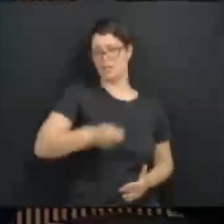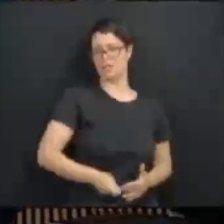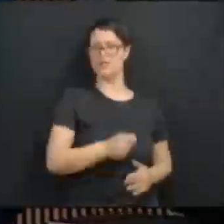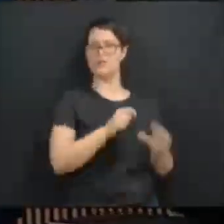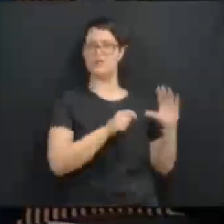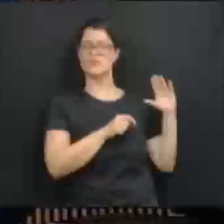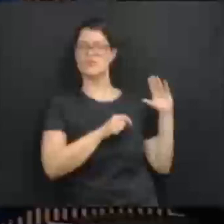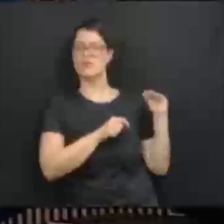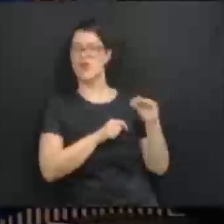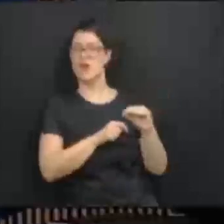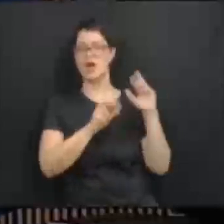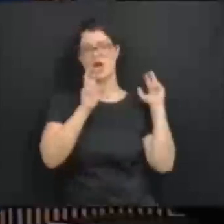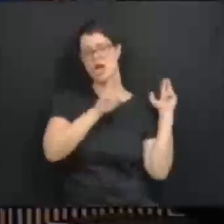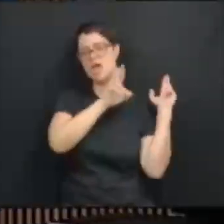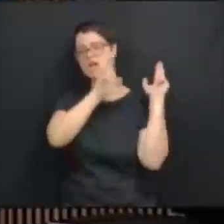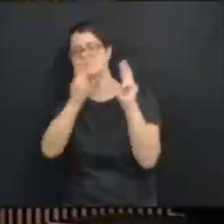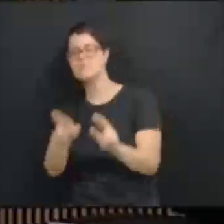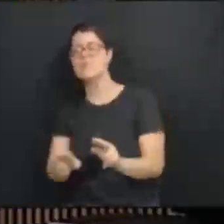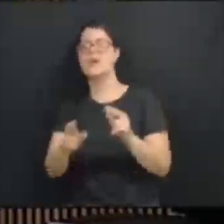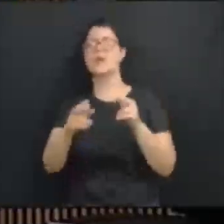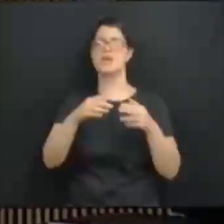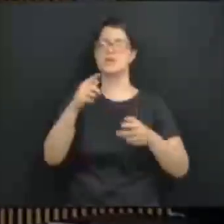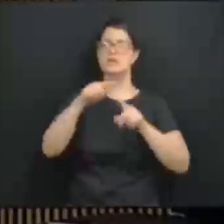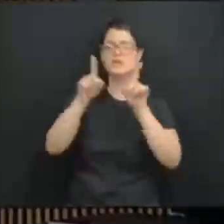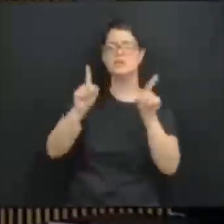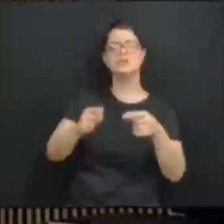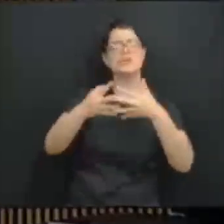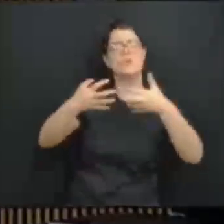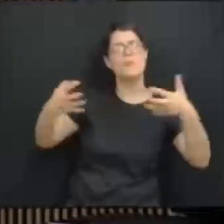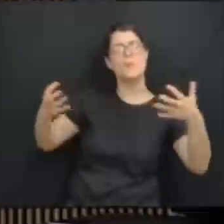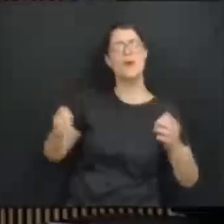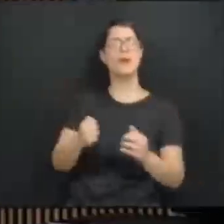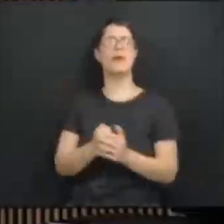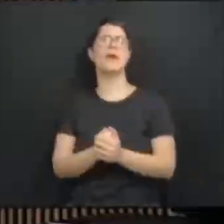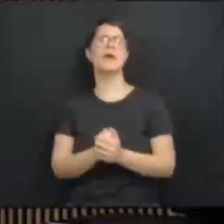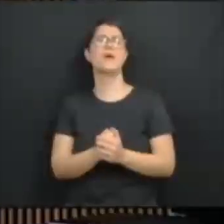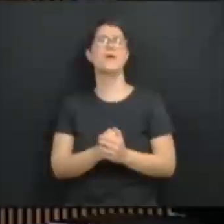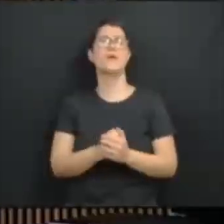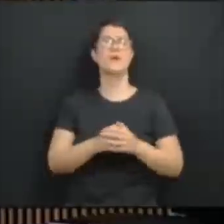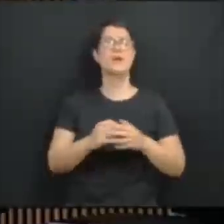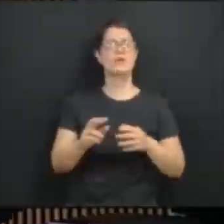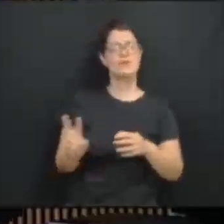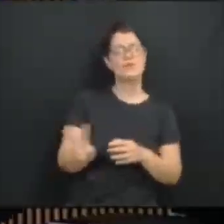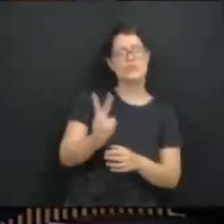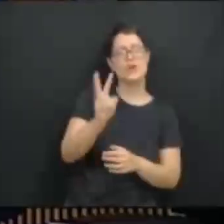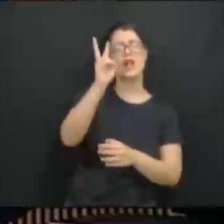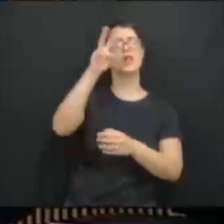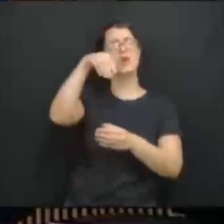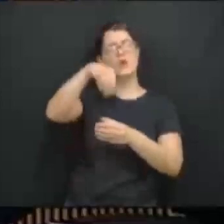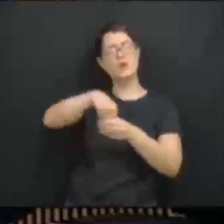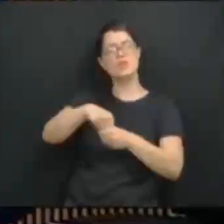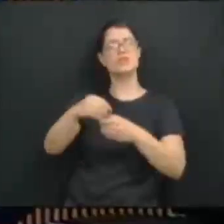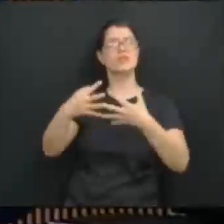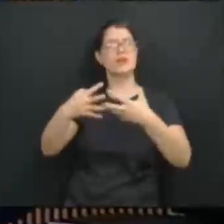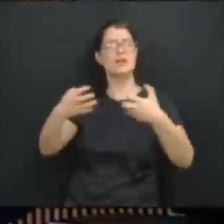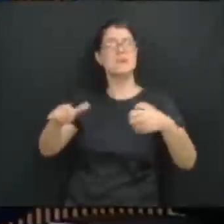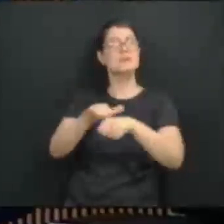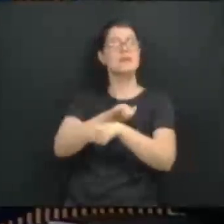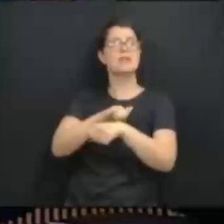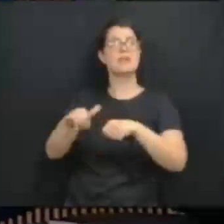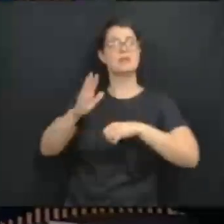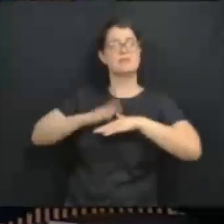aos servidores da Copel, que falou do valor estratégico da Copel na soberania energética do nosso Estado,